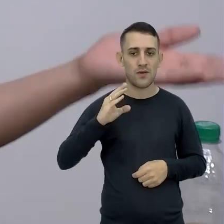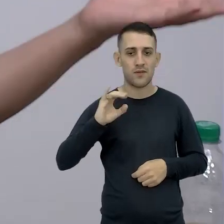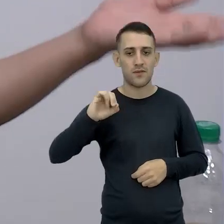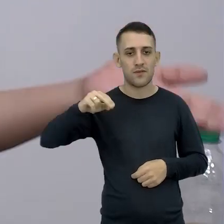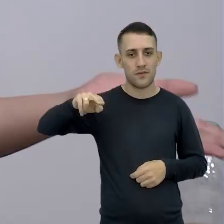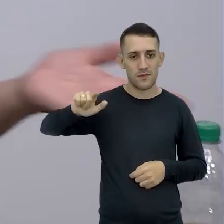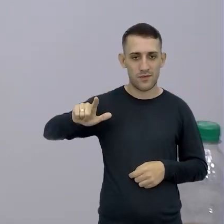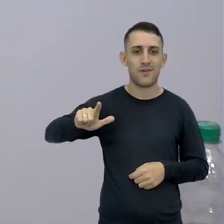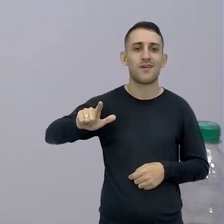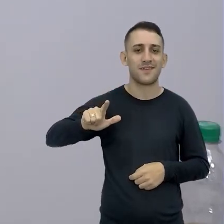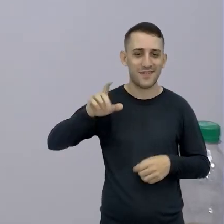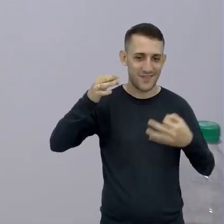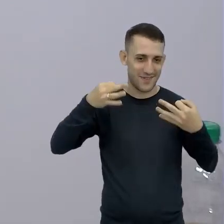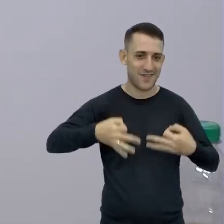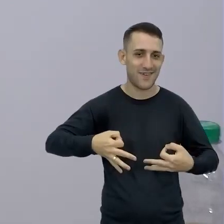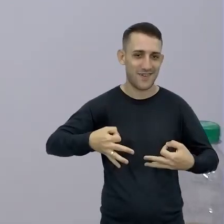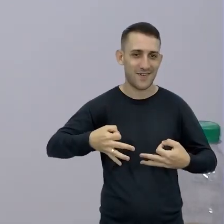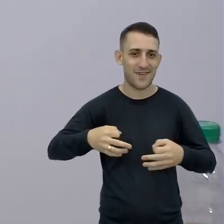um número De convívio Não,